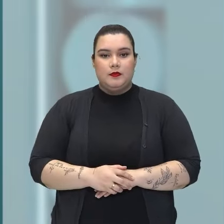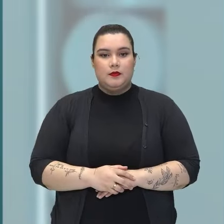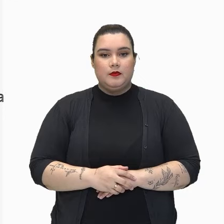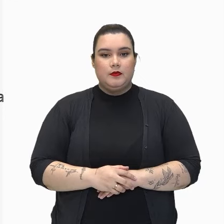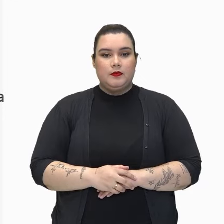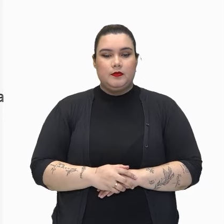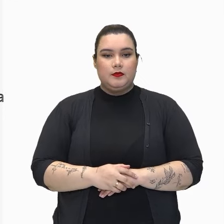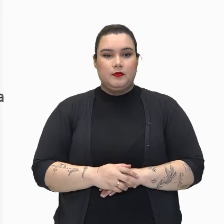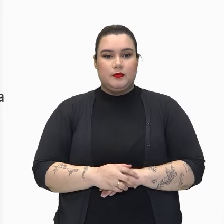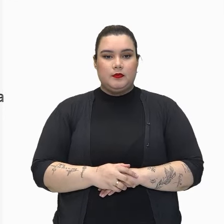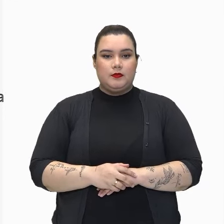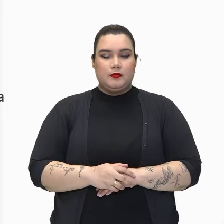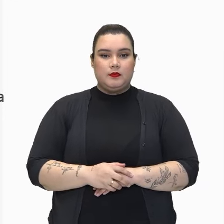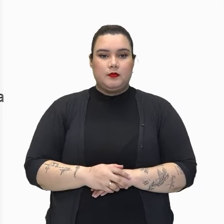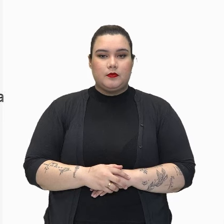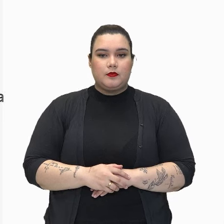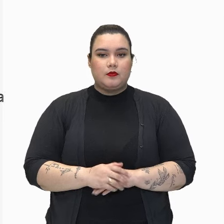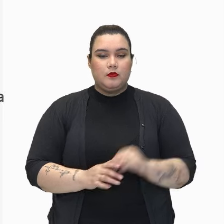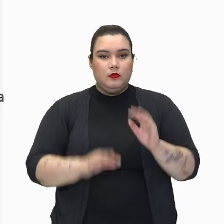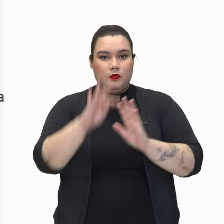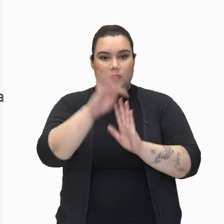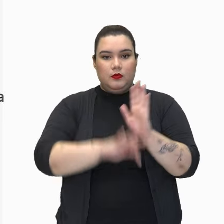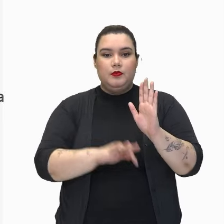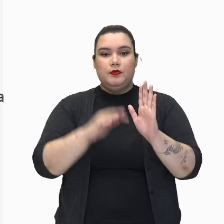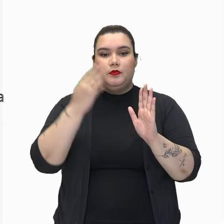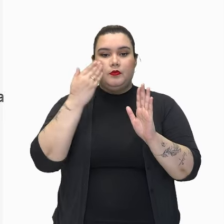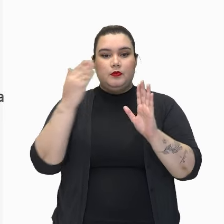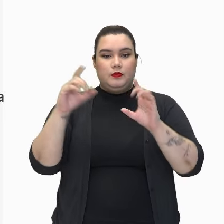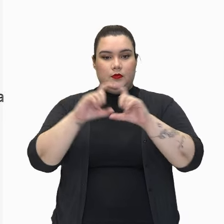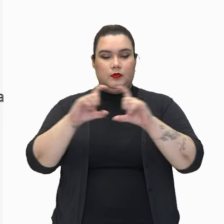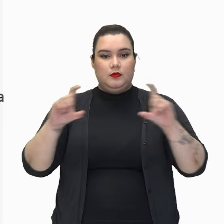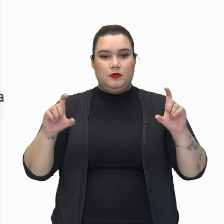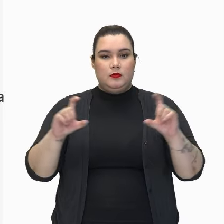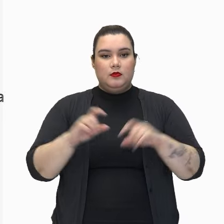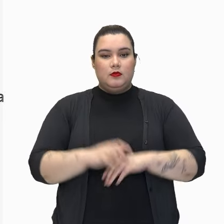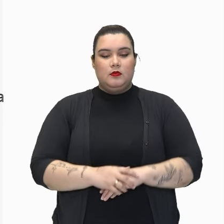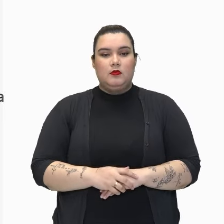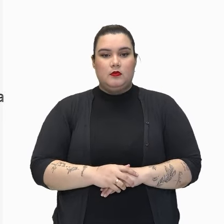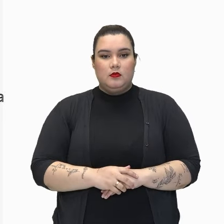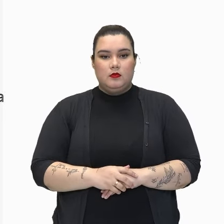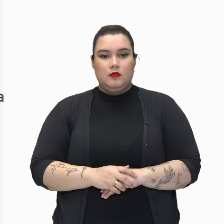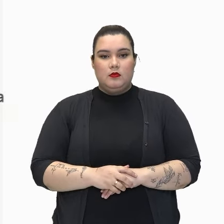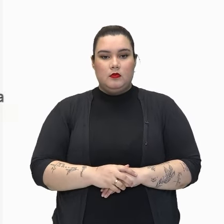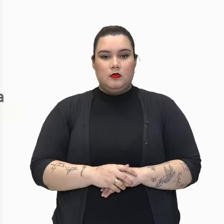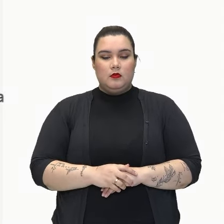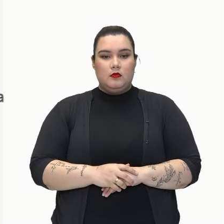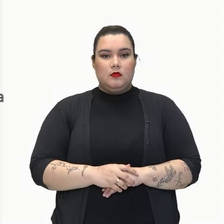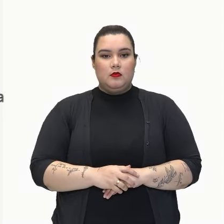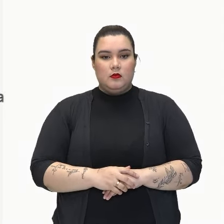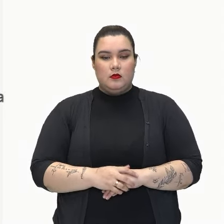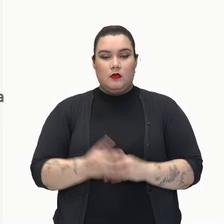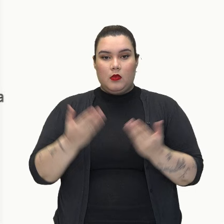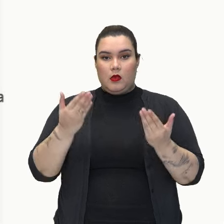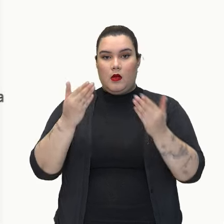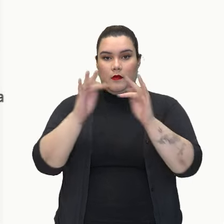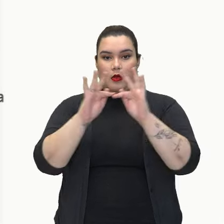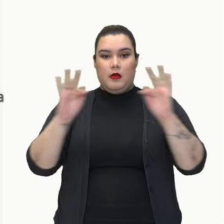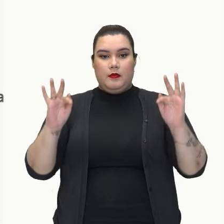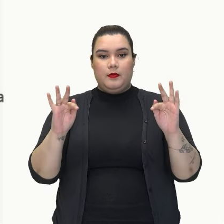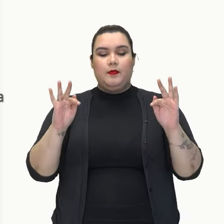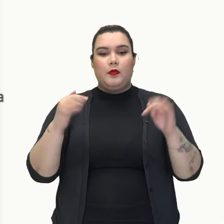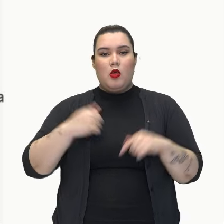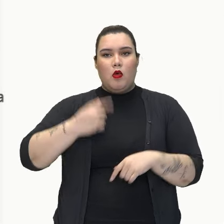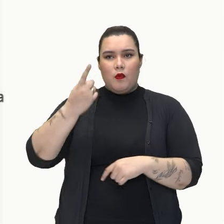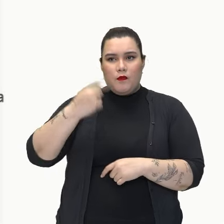observem que ele vai dizer, olha só, eu vou para o céu, olha só, eu vou para o